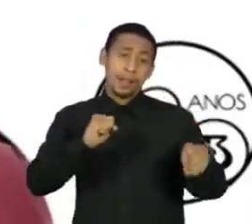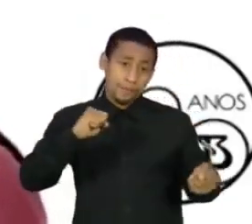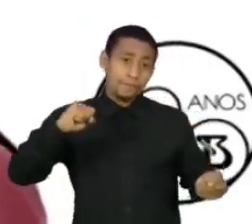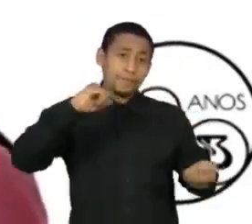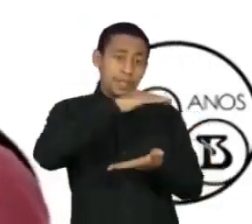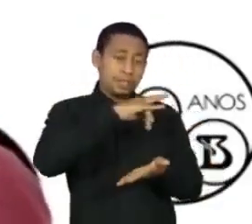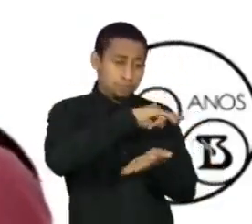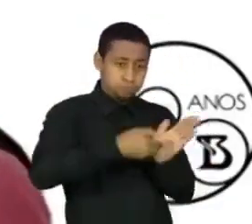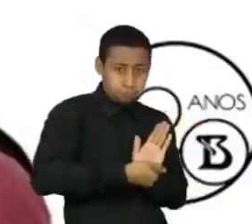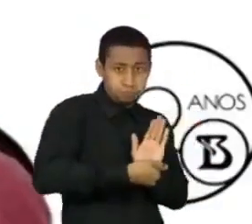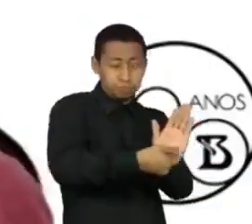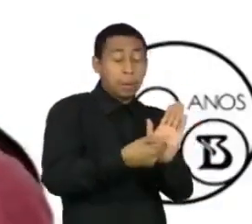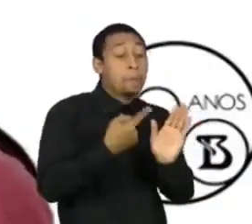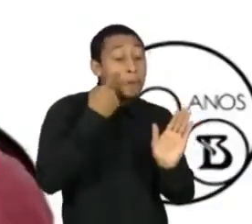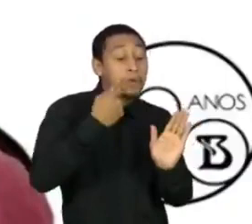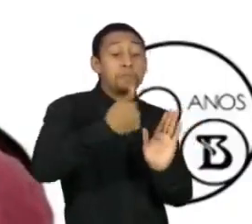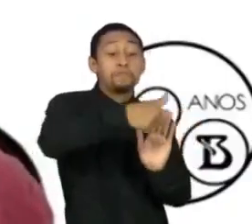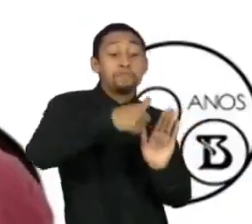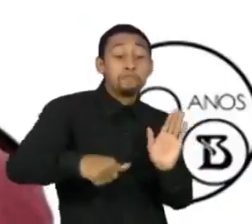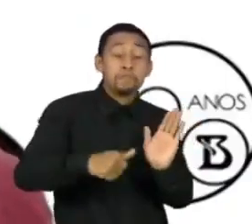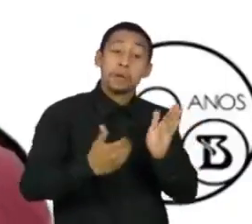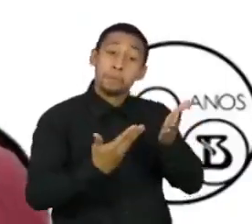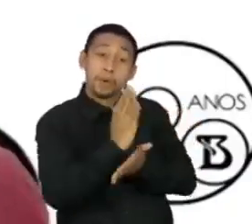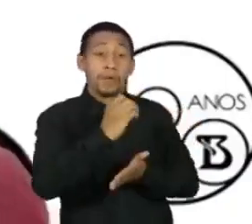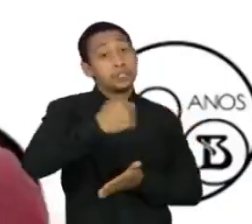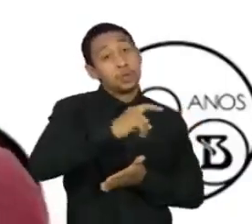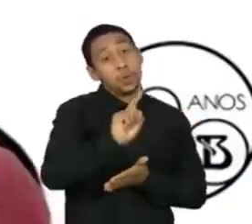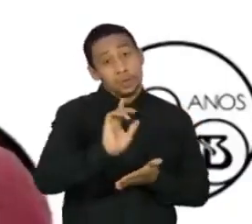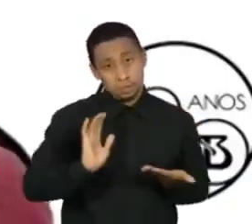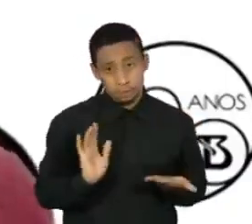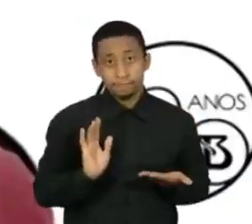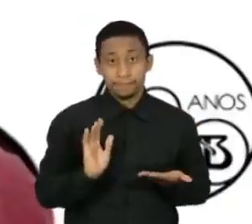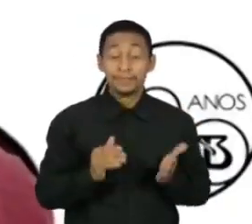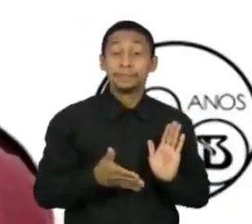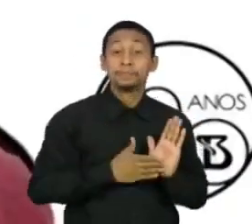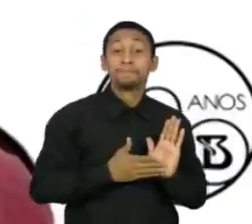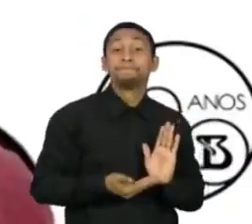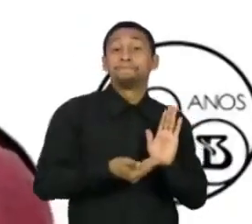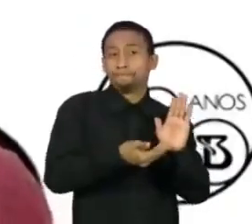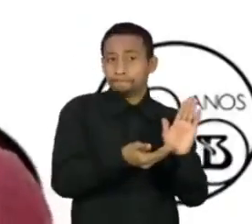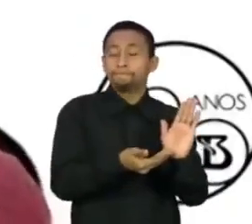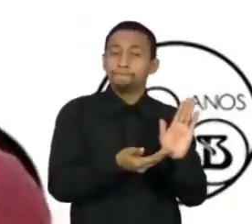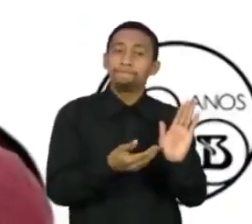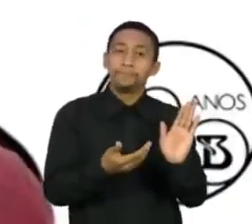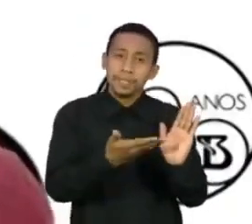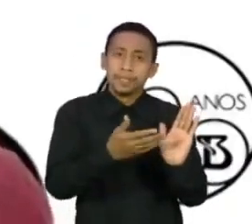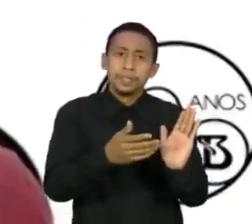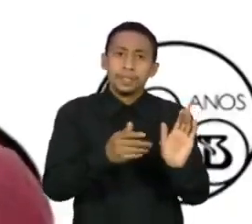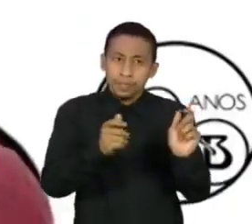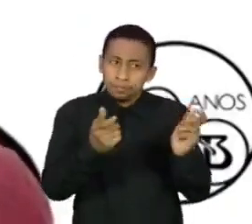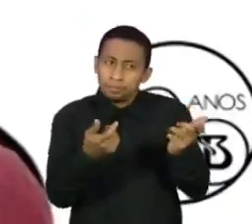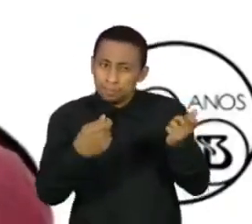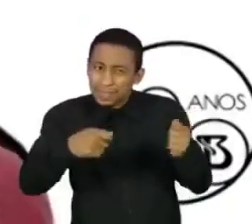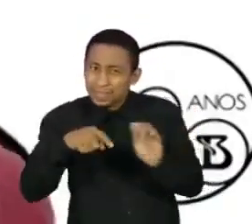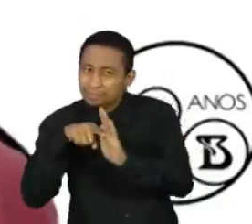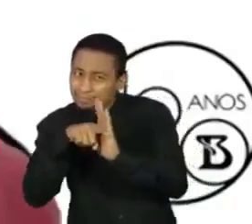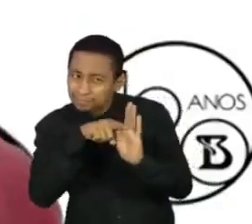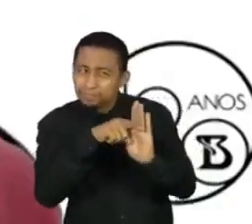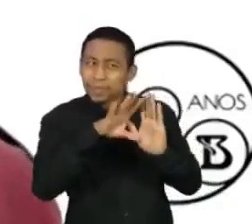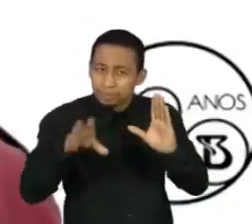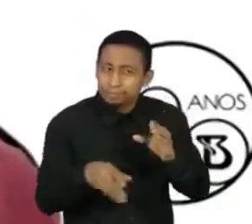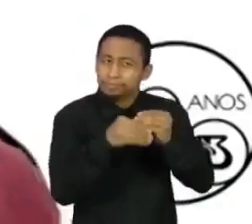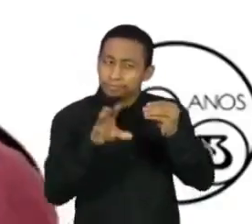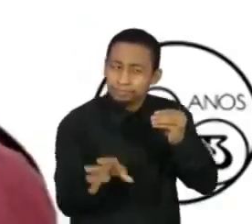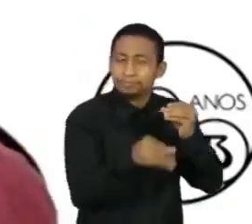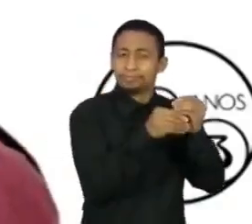Conforme as avaliações das agências regulatórias, serão verificadas se precisam de estudos adicionais